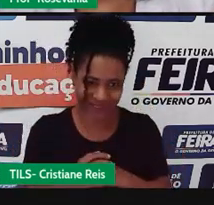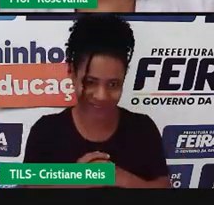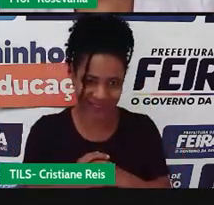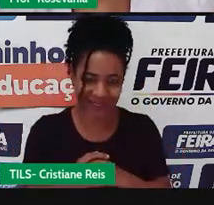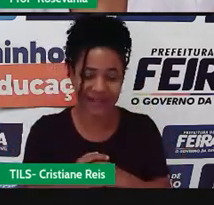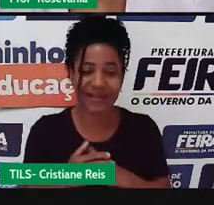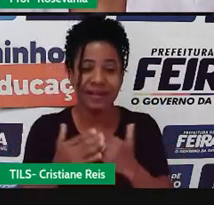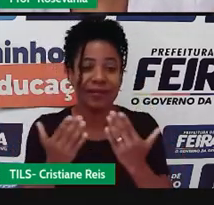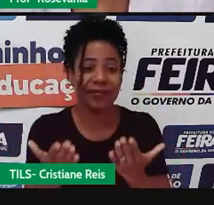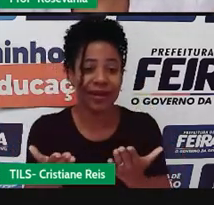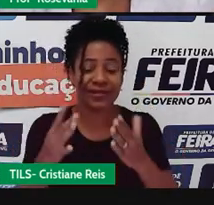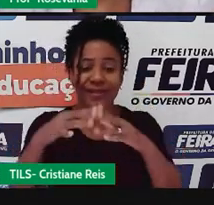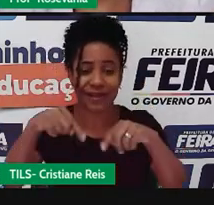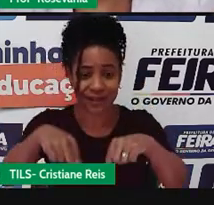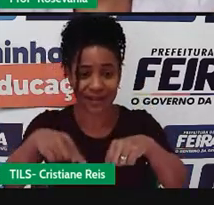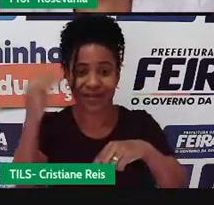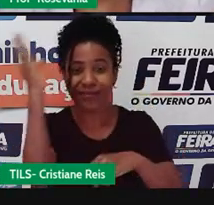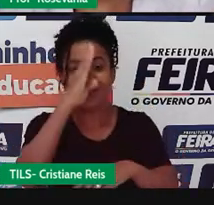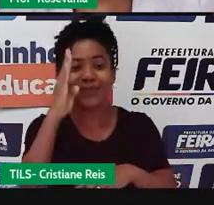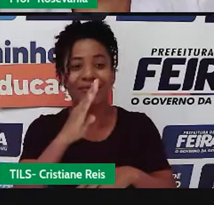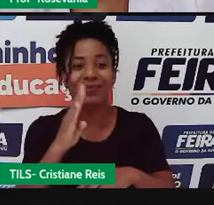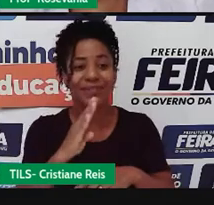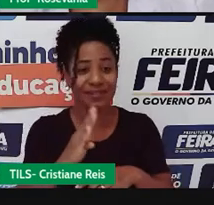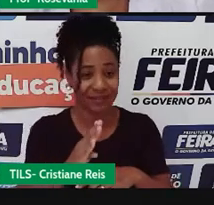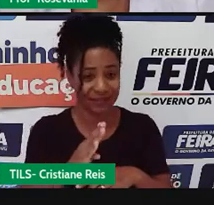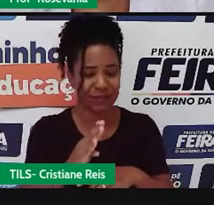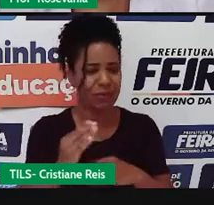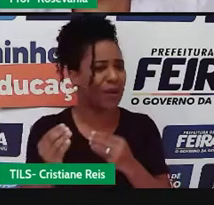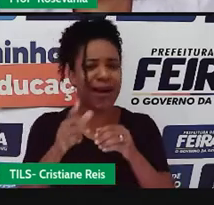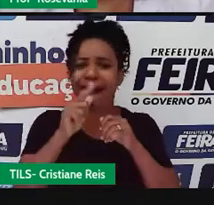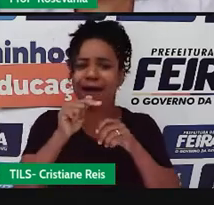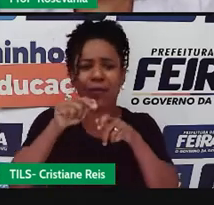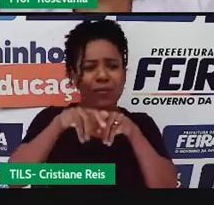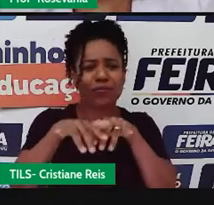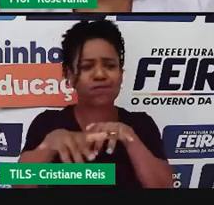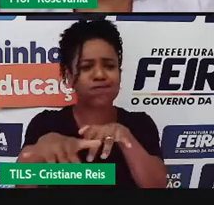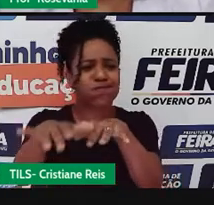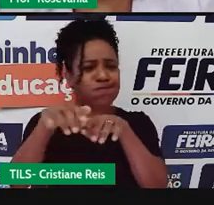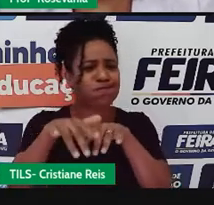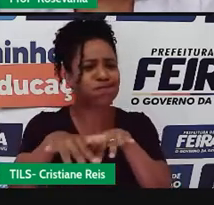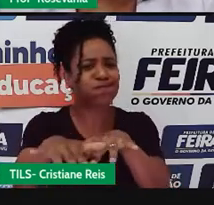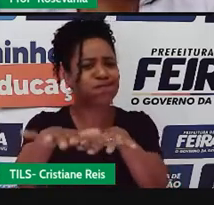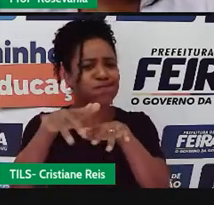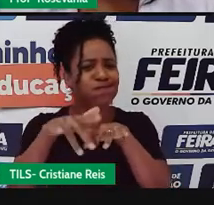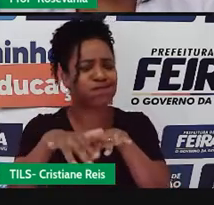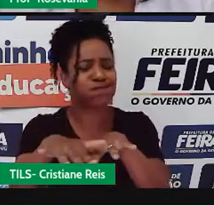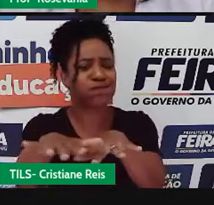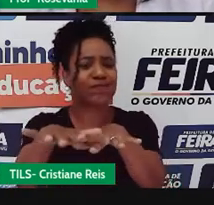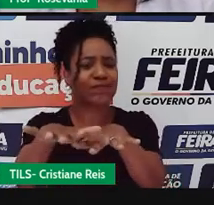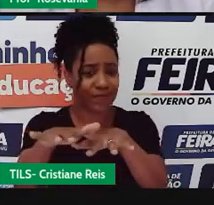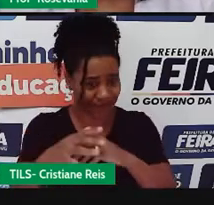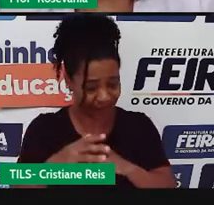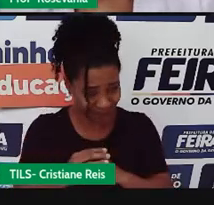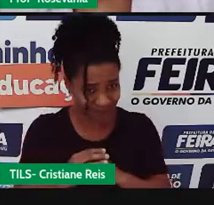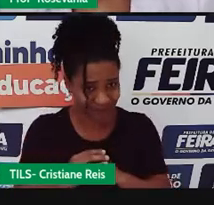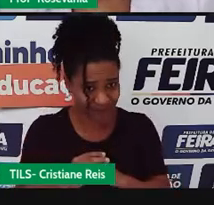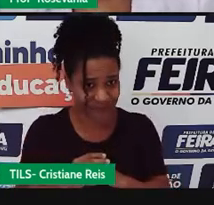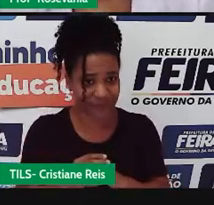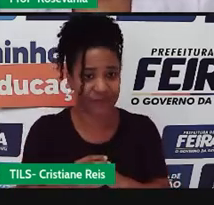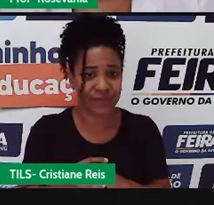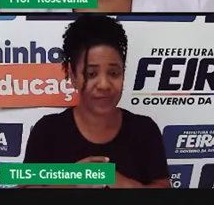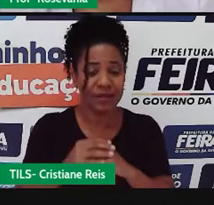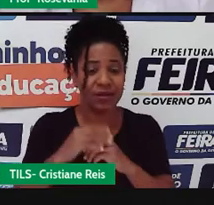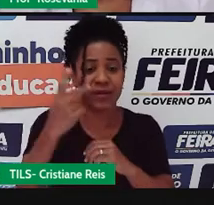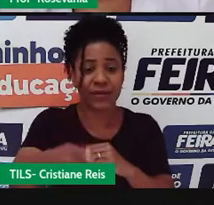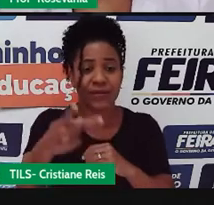qualquer forma, no território brasileiro, a gente especificamente recebe esses afluentes. E os subafluentes, eles